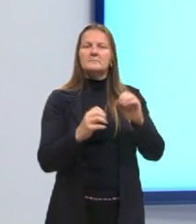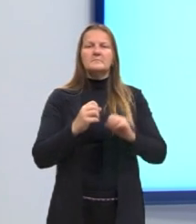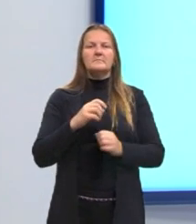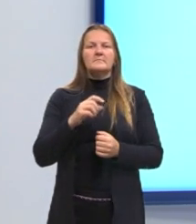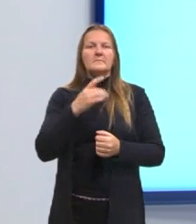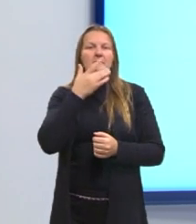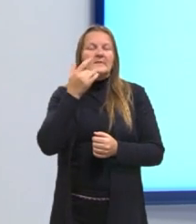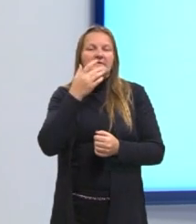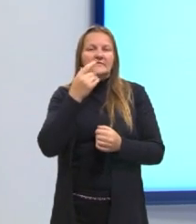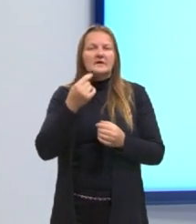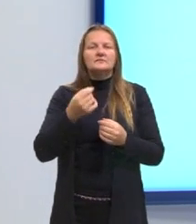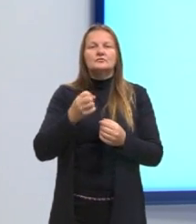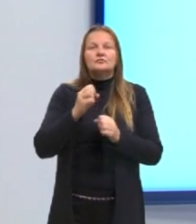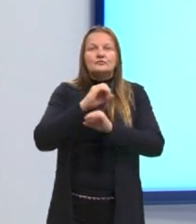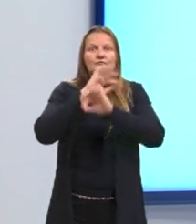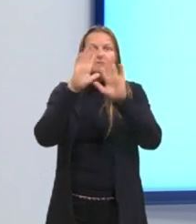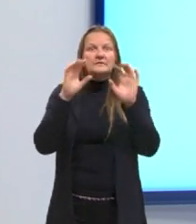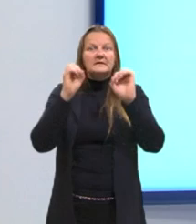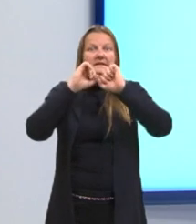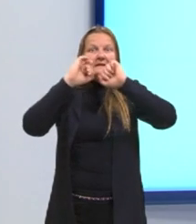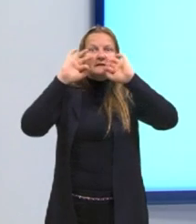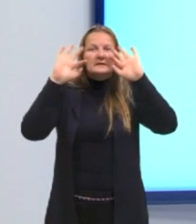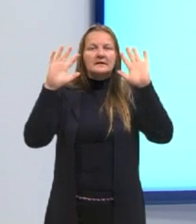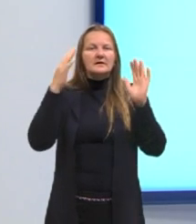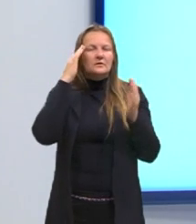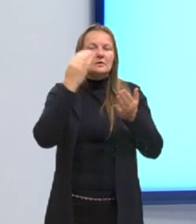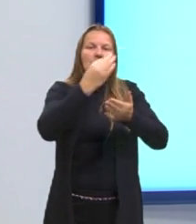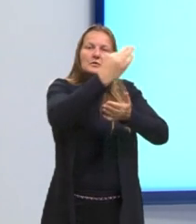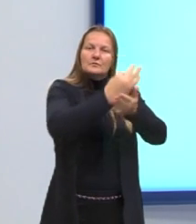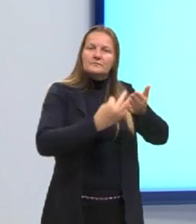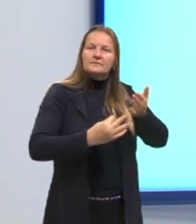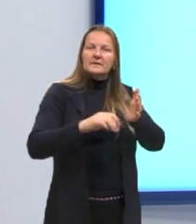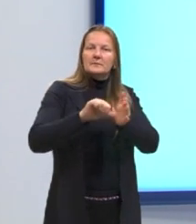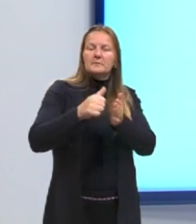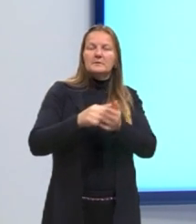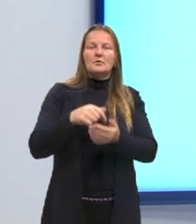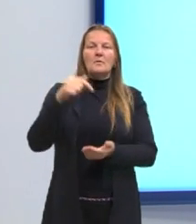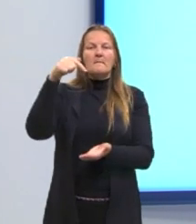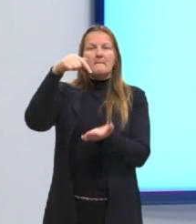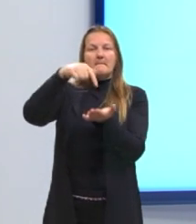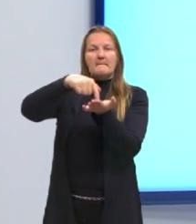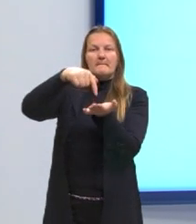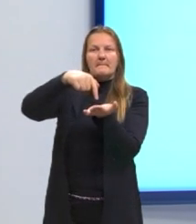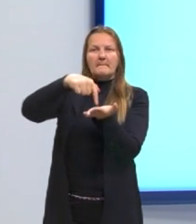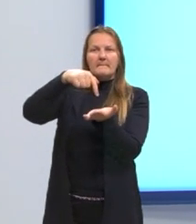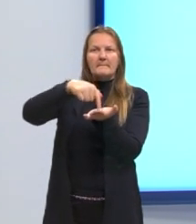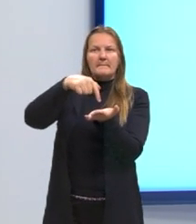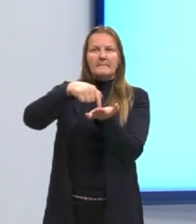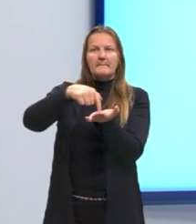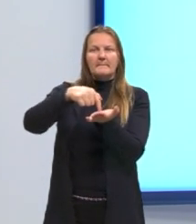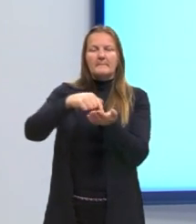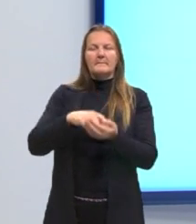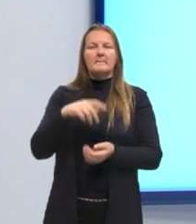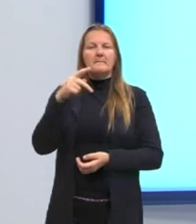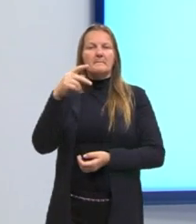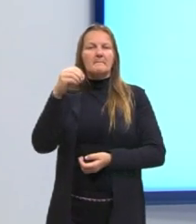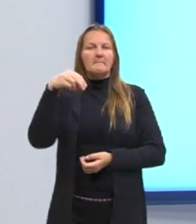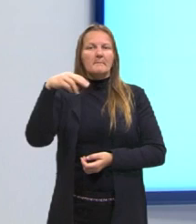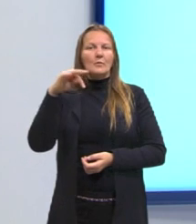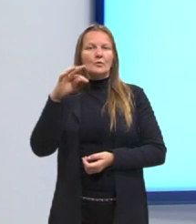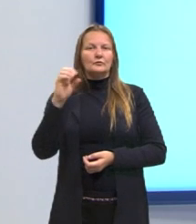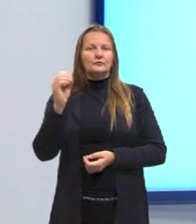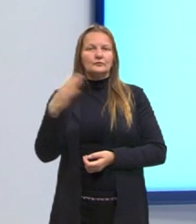fluido, né? E transparente dentro do próprio texto. Mas o primeiro é o ponto final. Então, o ponto